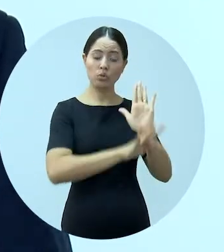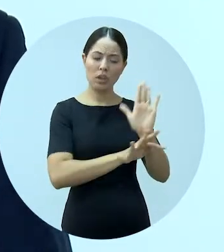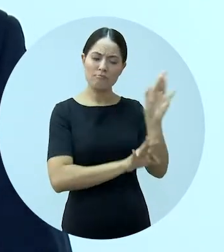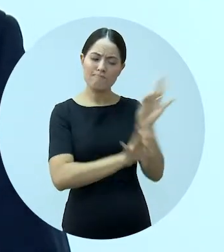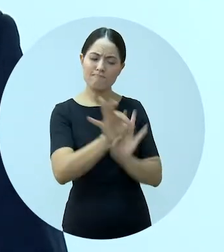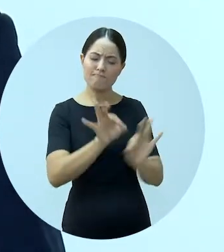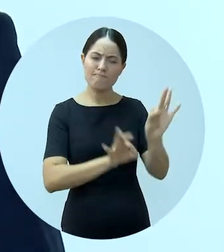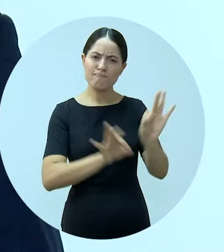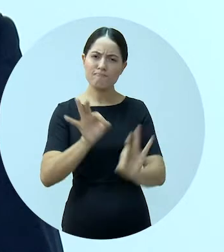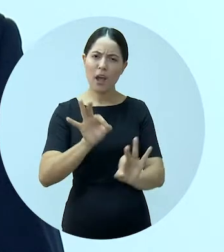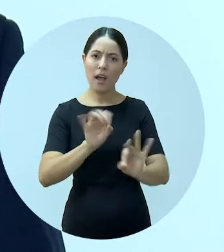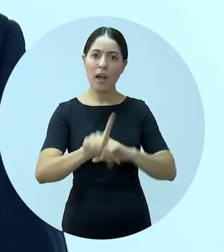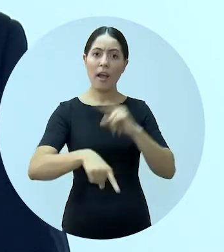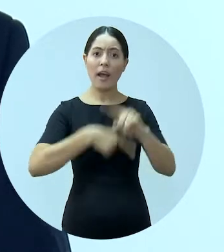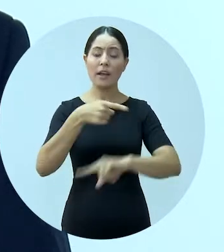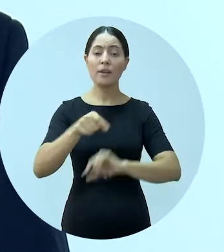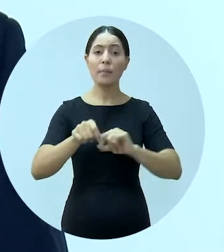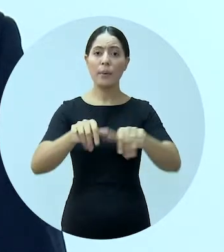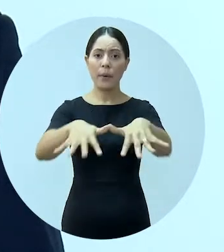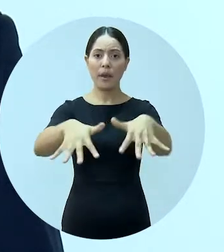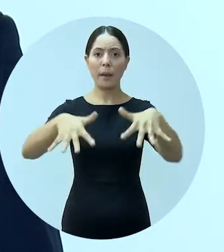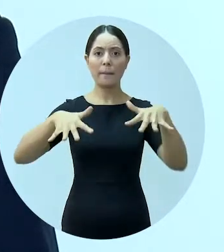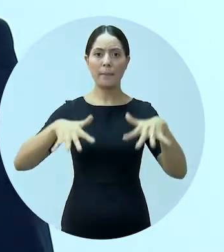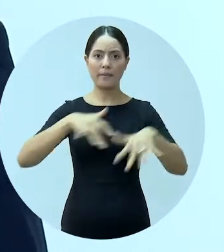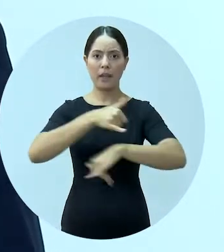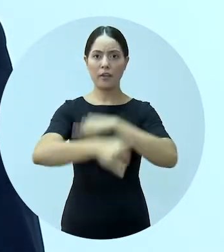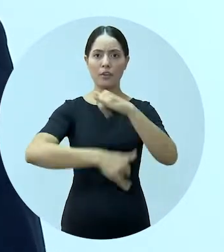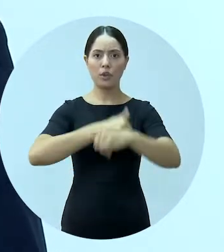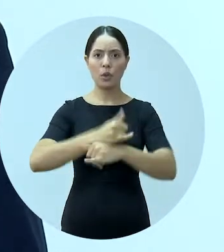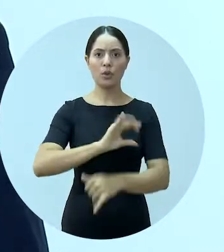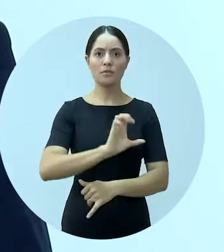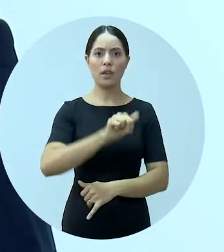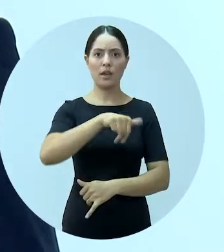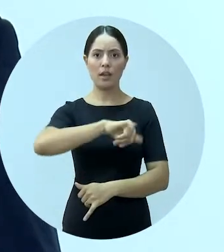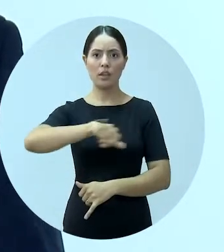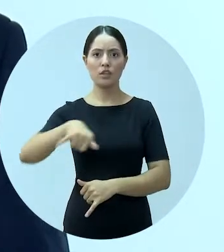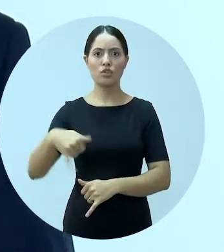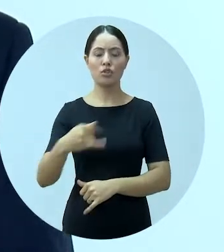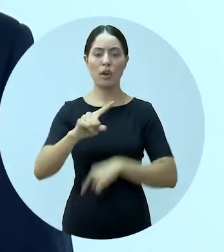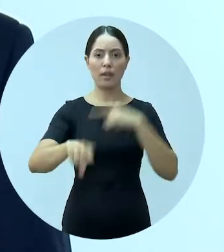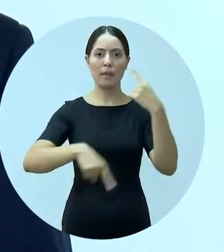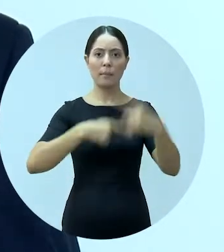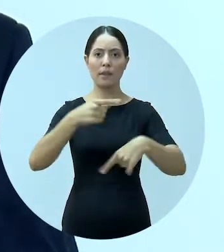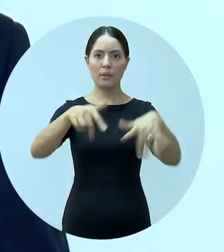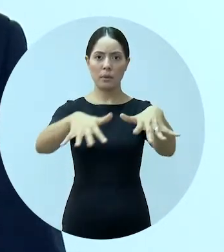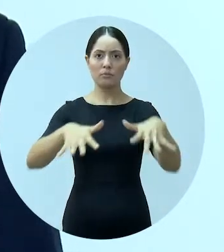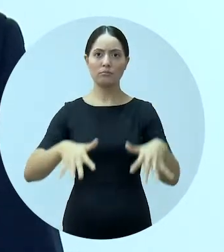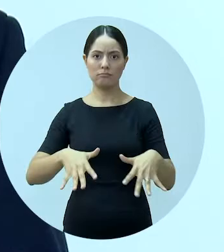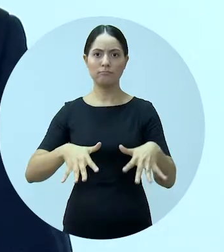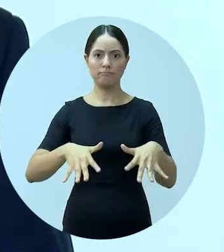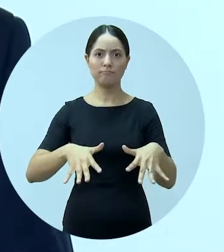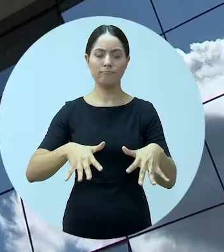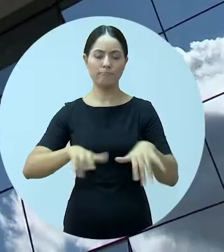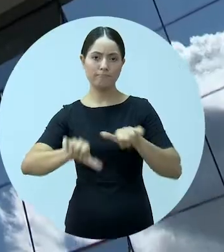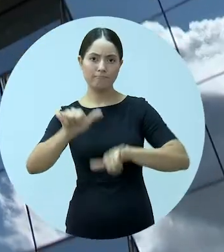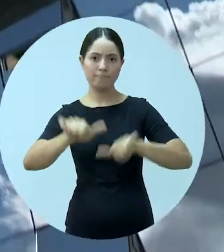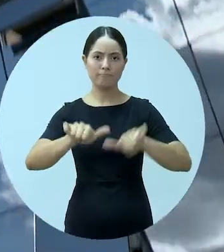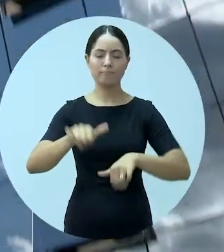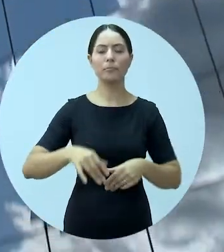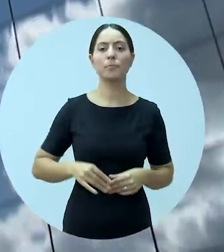sistematizado e será submetido ao plenário virtual do CNJ para a deliberação dos senhores conselheiros.